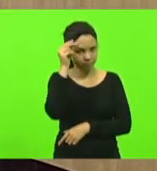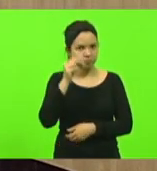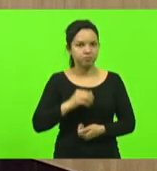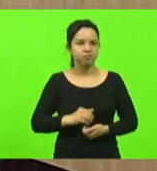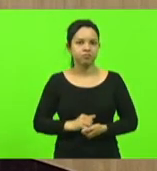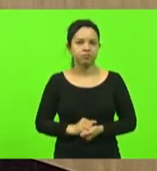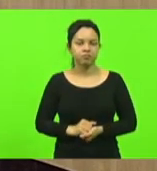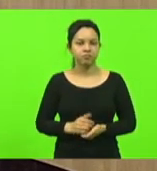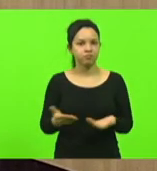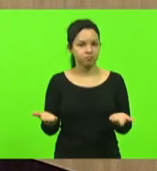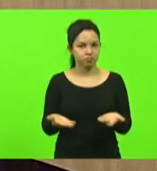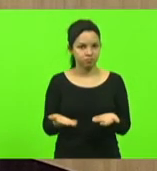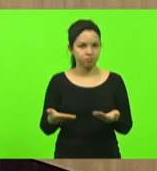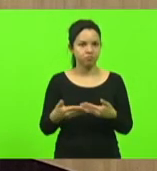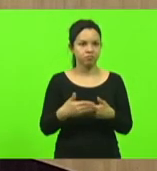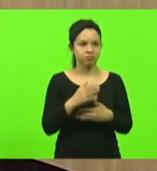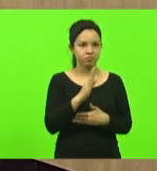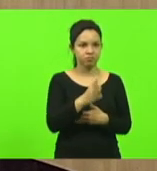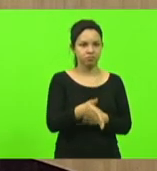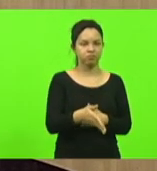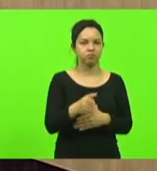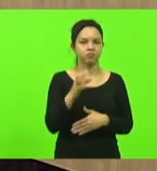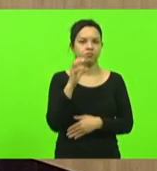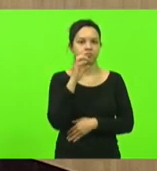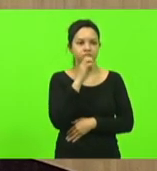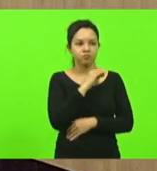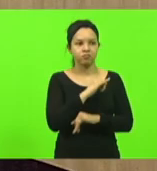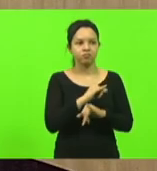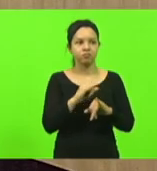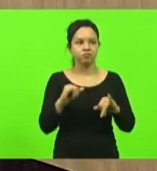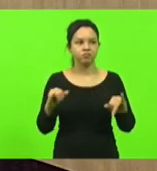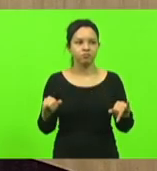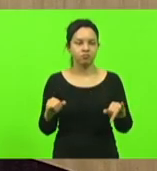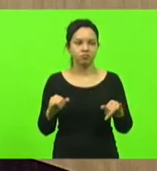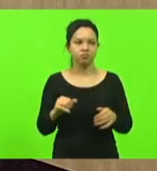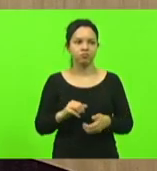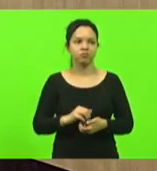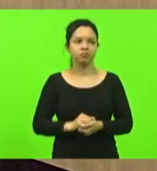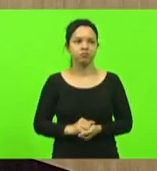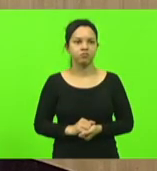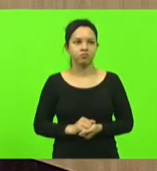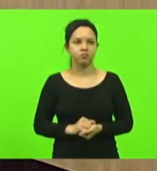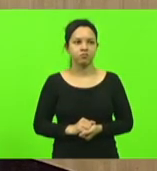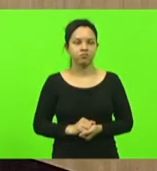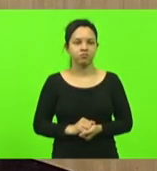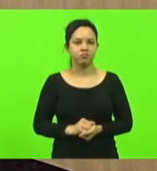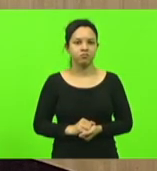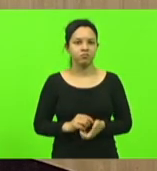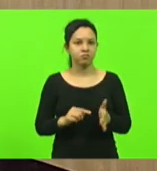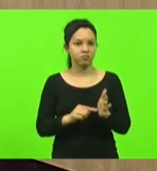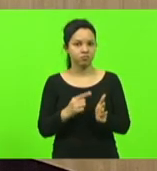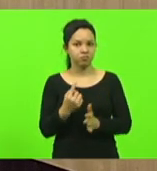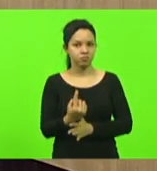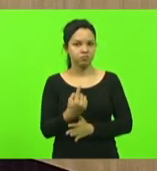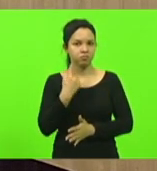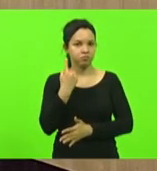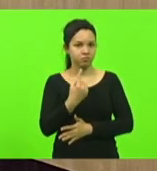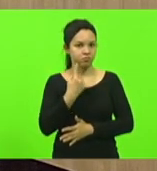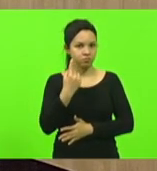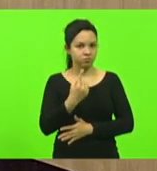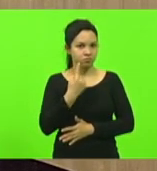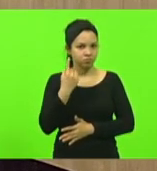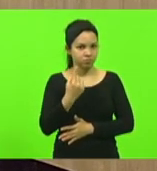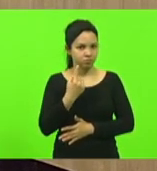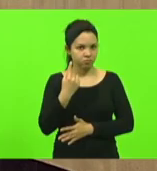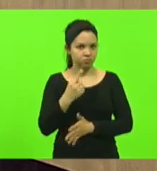Entraremos agora em breves comunicações e, como sempre, como sempre, nosso primeiro deputado a falar é o